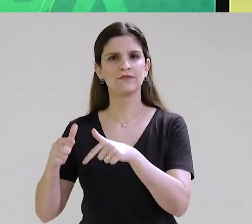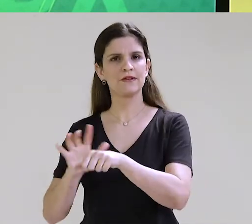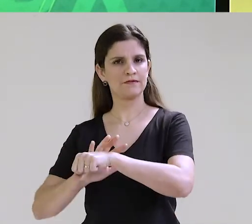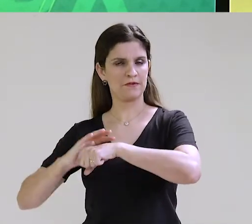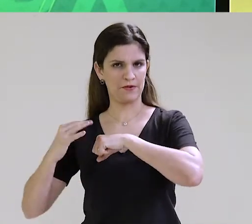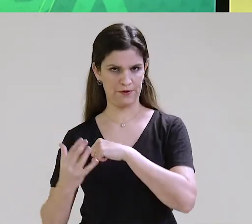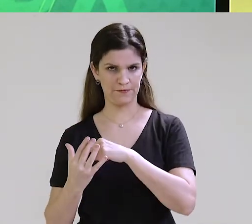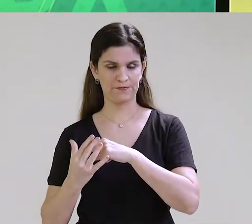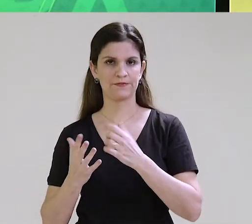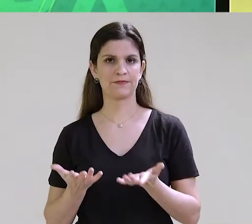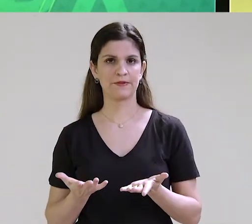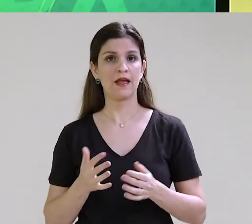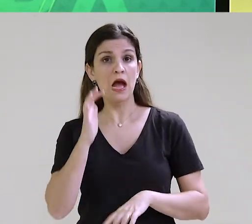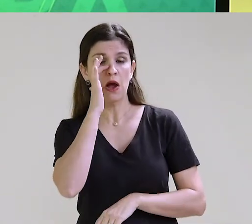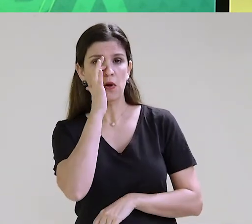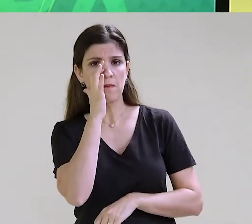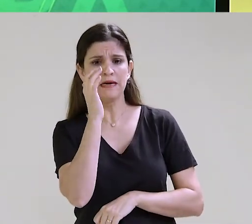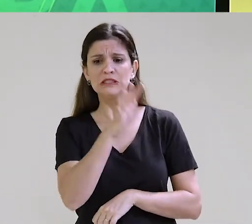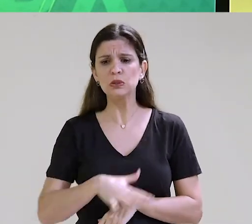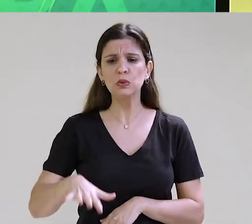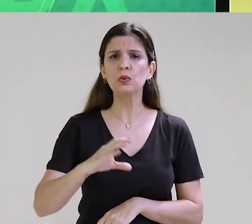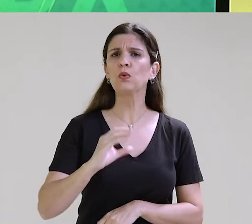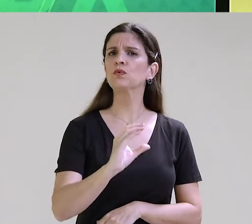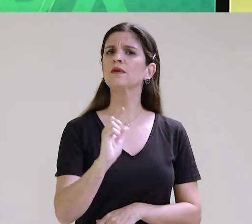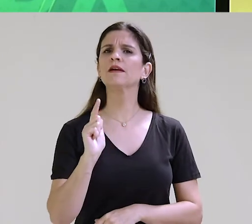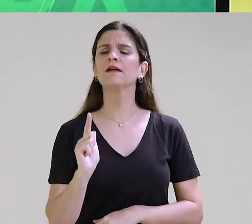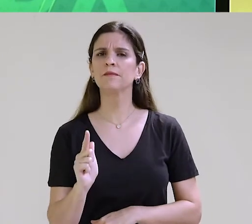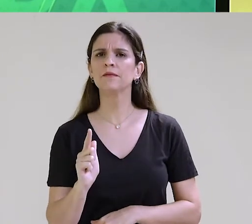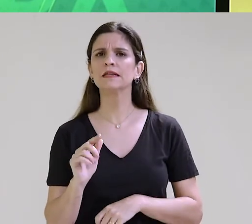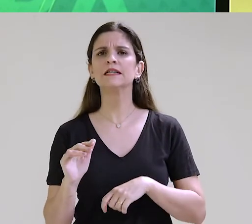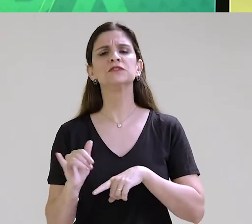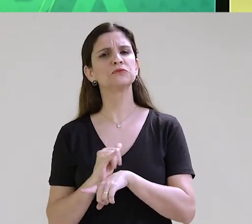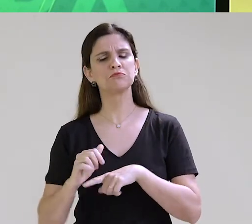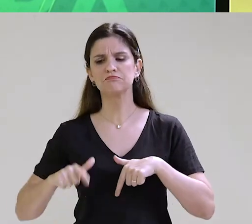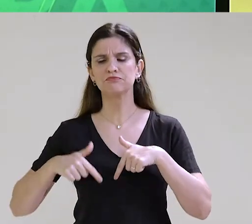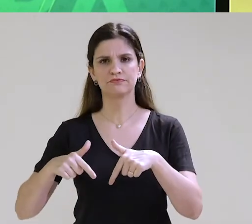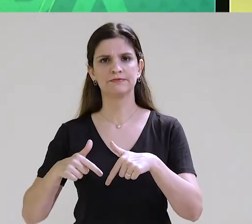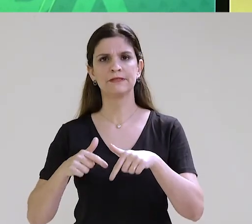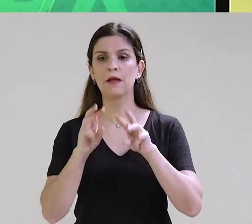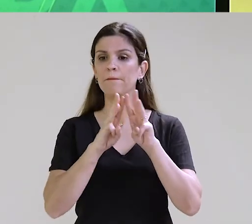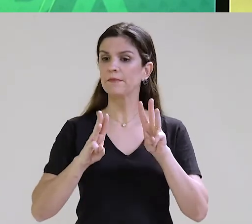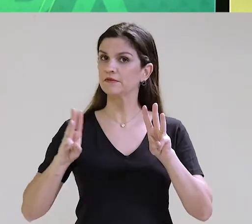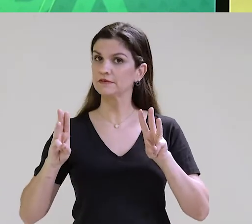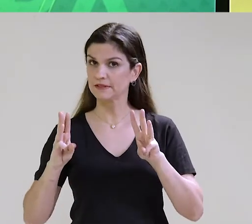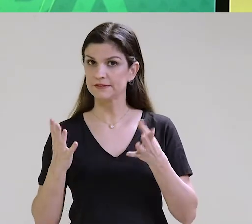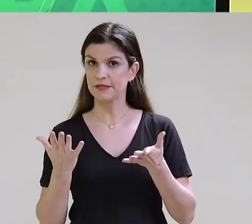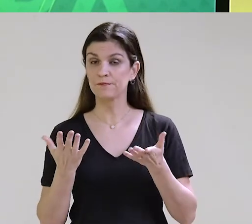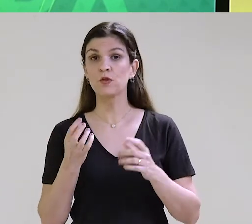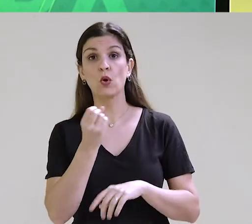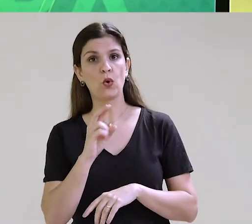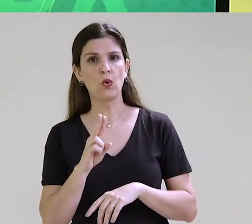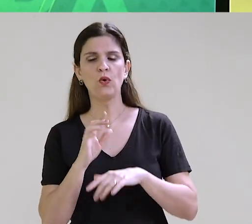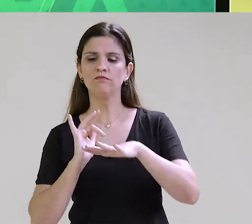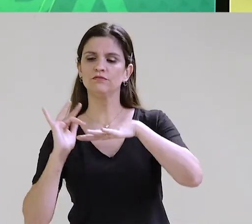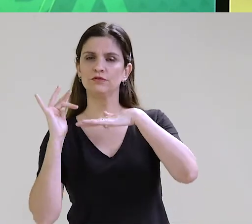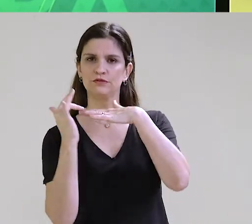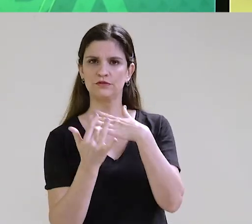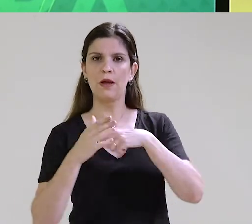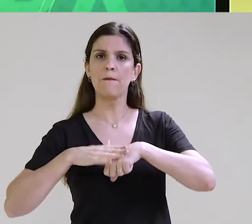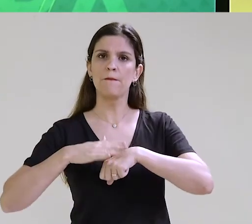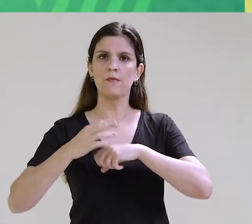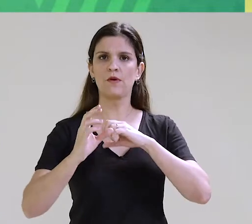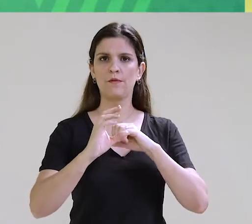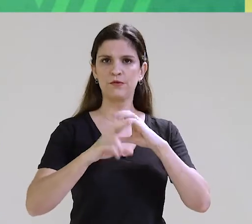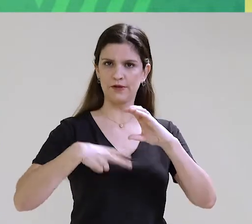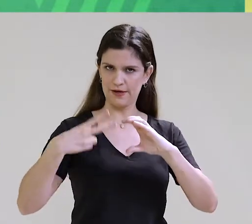coronavírus. Fique por dentro de tudo o que acontece em Campo Grande pelo site ou pelas redes sociais da Câmara de